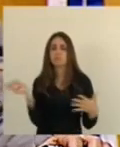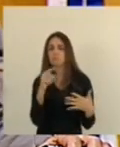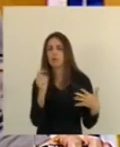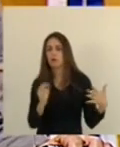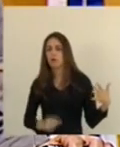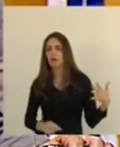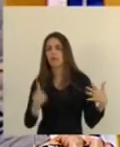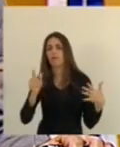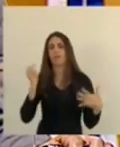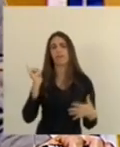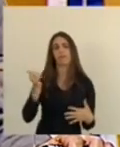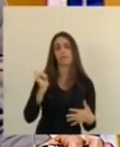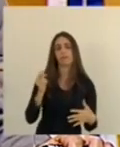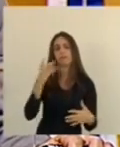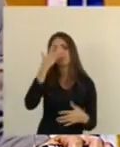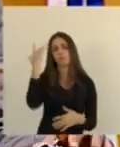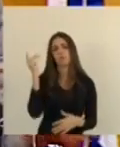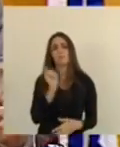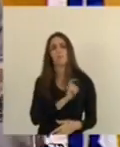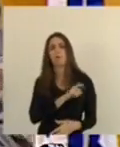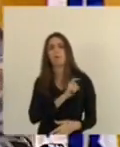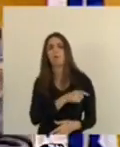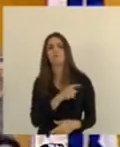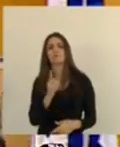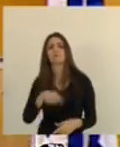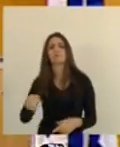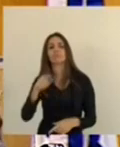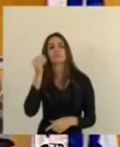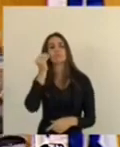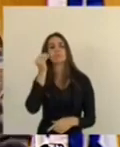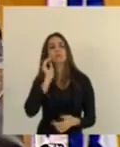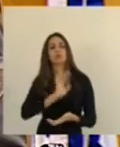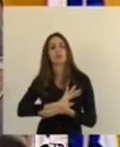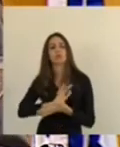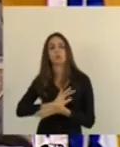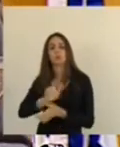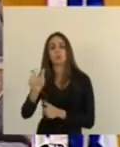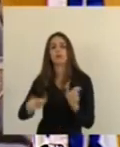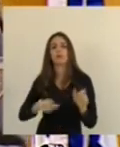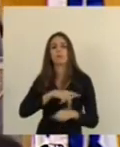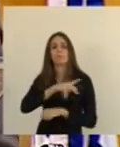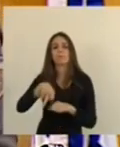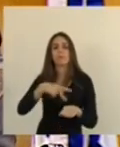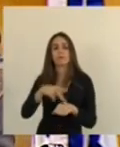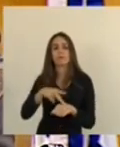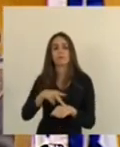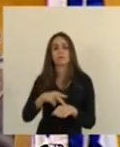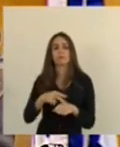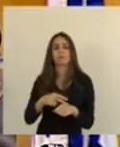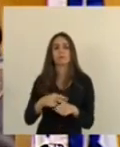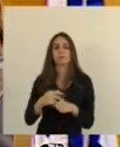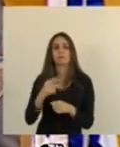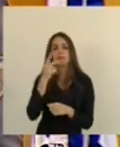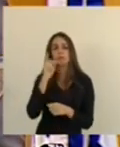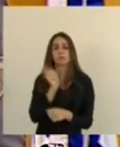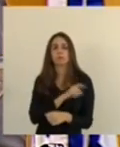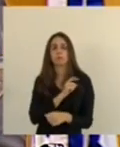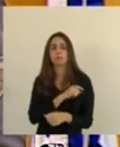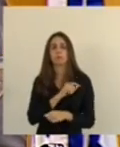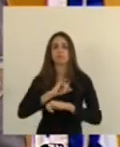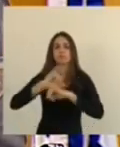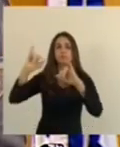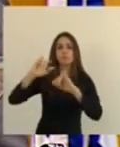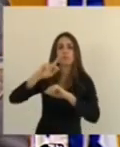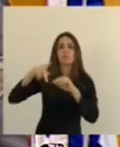narrativas de maus brasileiros encarregados de destruir o próprio país no exterior e de parte da nossa